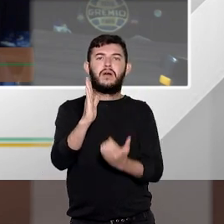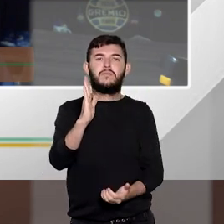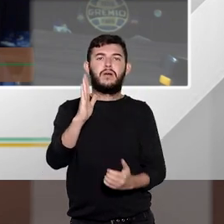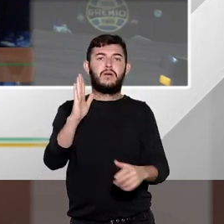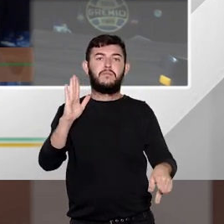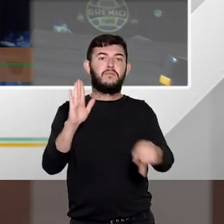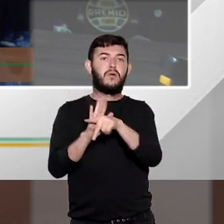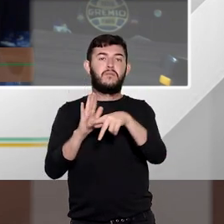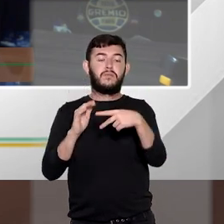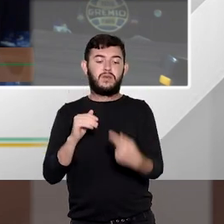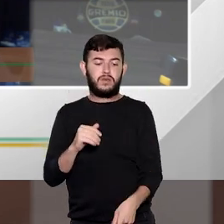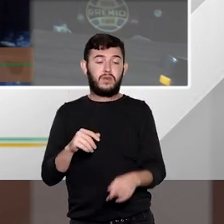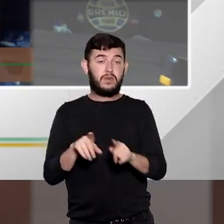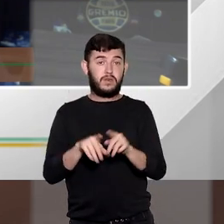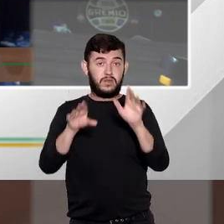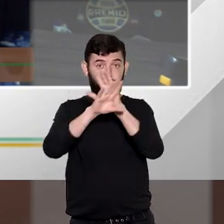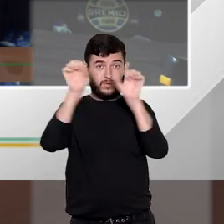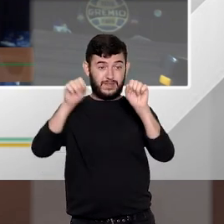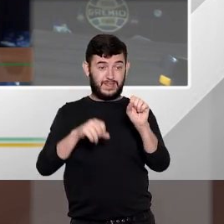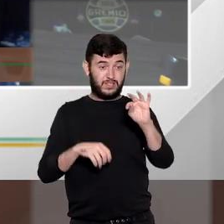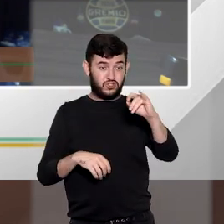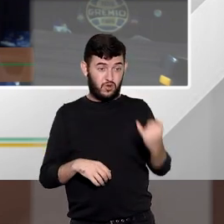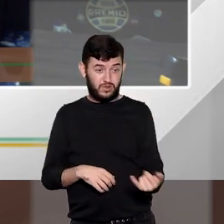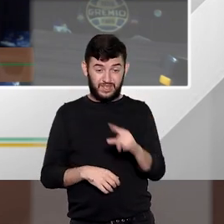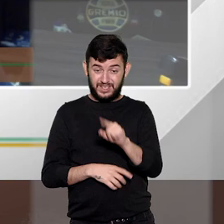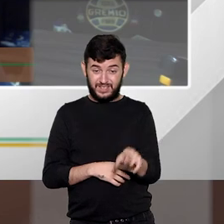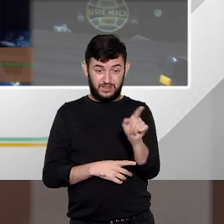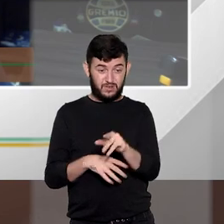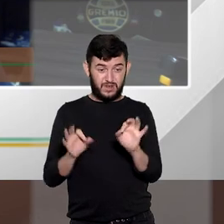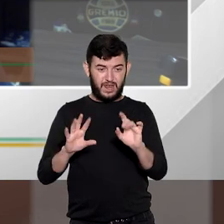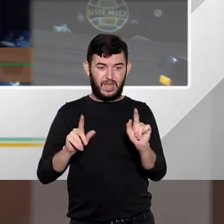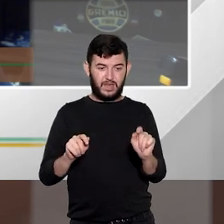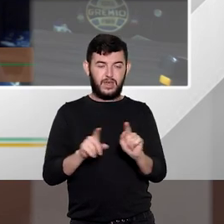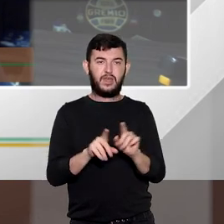no STF por meio de habeas corpus absoluta exceção